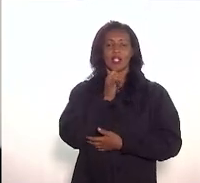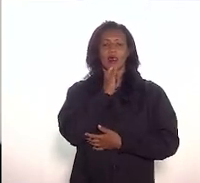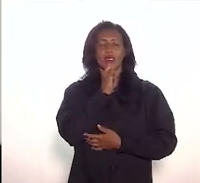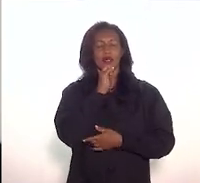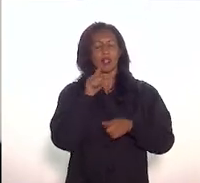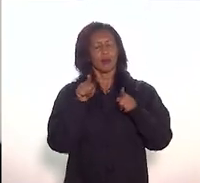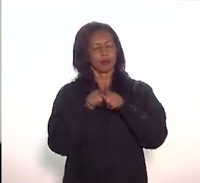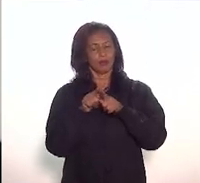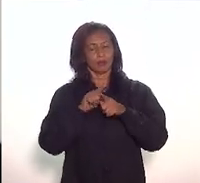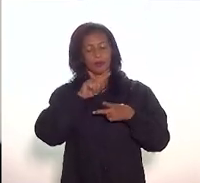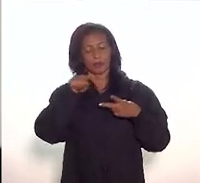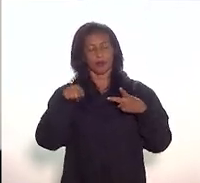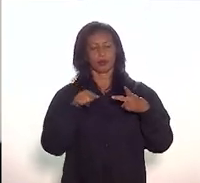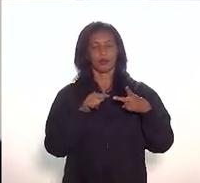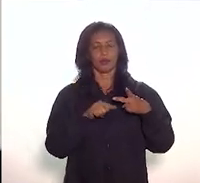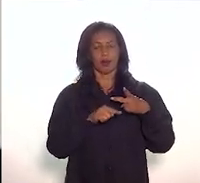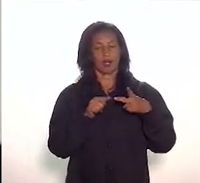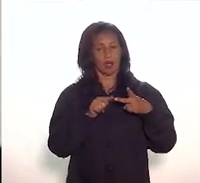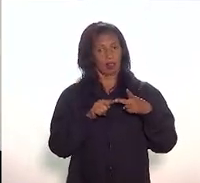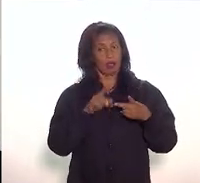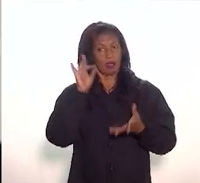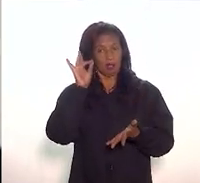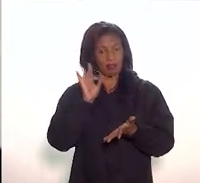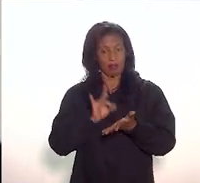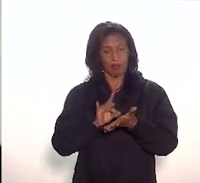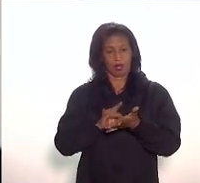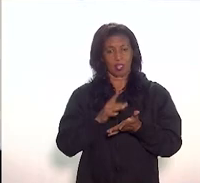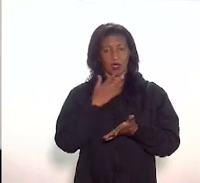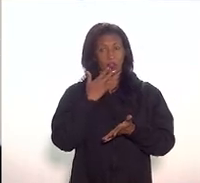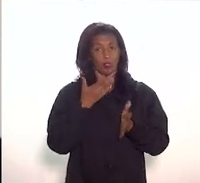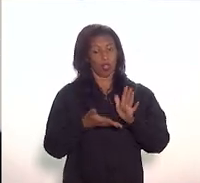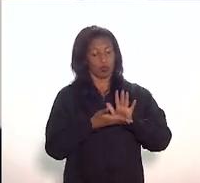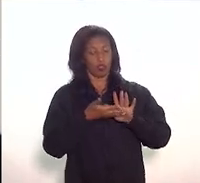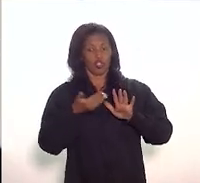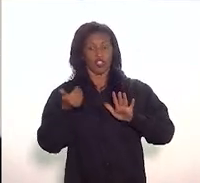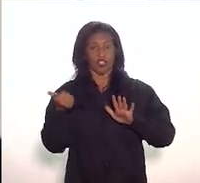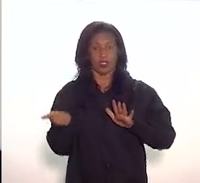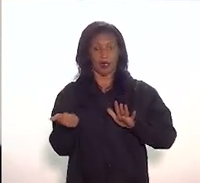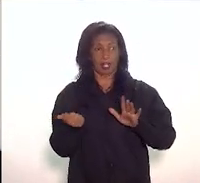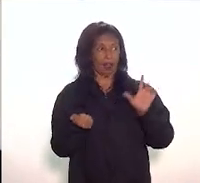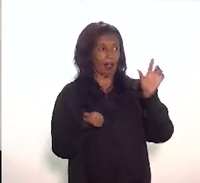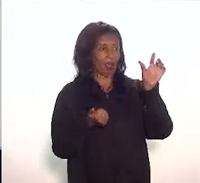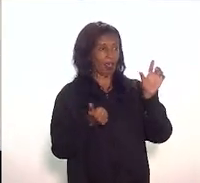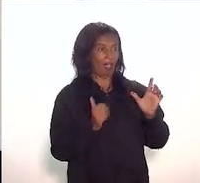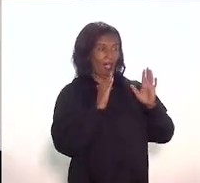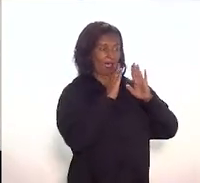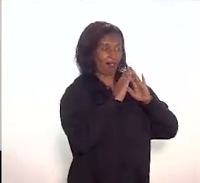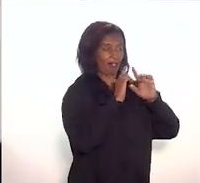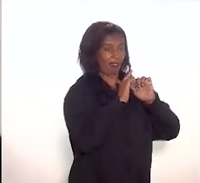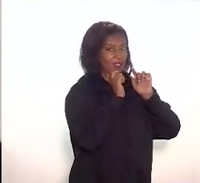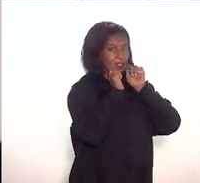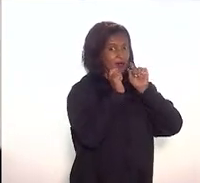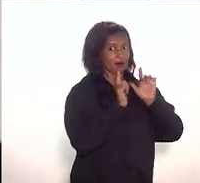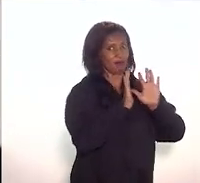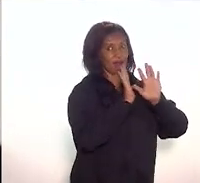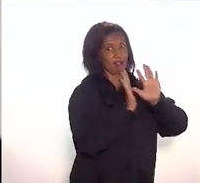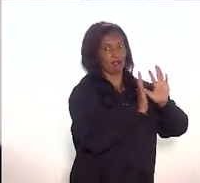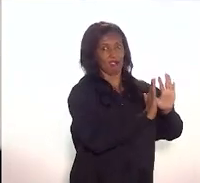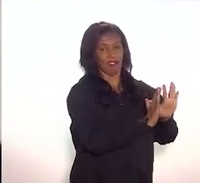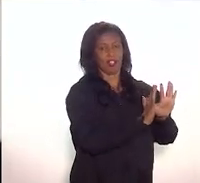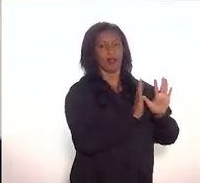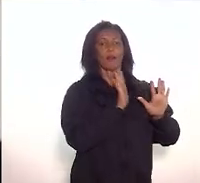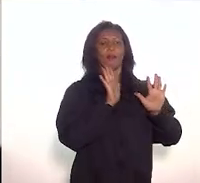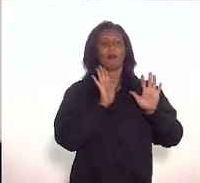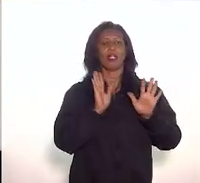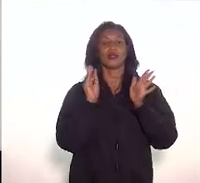que eu dou, eu, na verdade, mais uma vez, ressalto, eu não quero tirar o mérito dessa igreja-casa, mas eu acho que é aquela